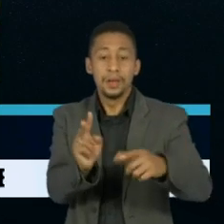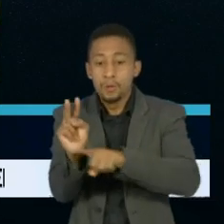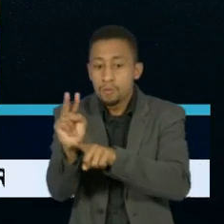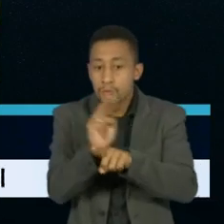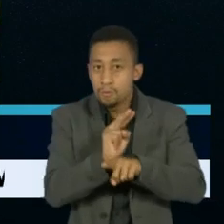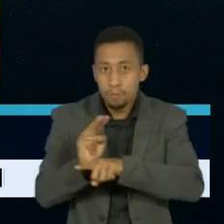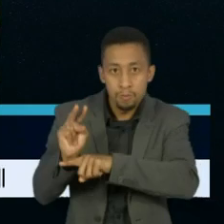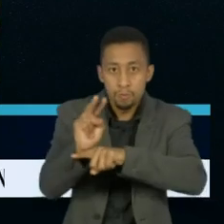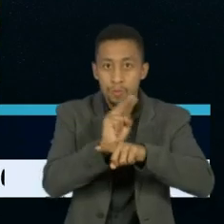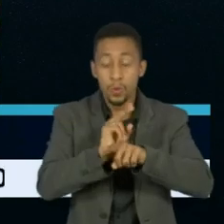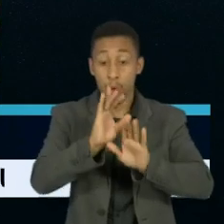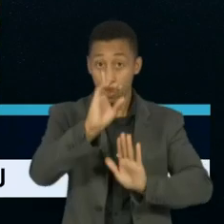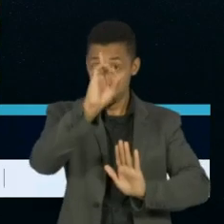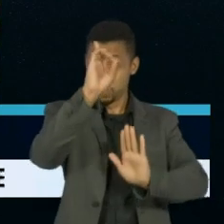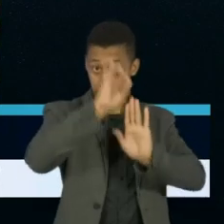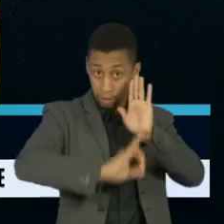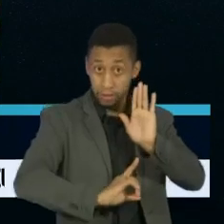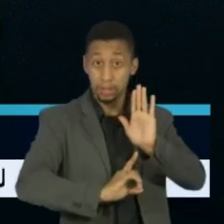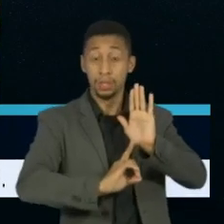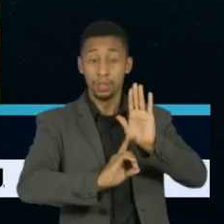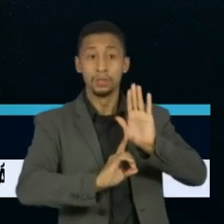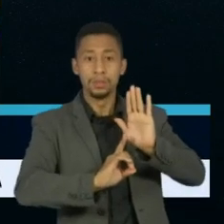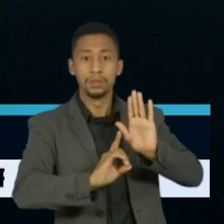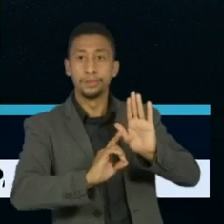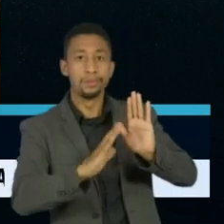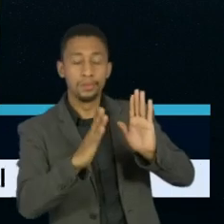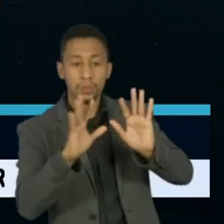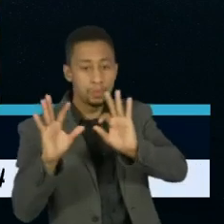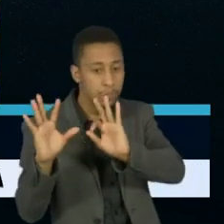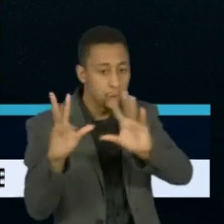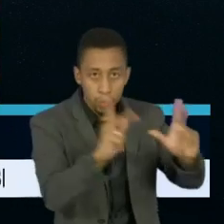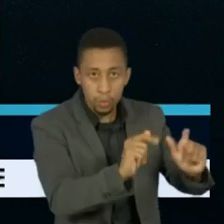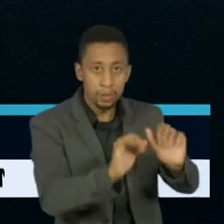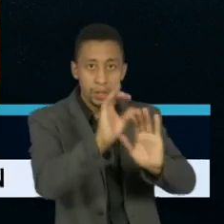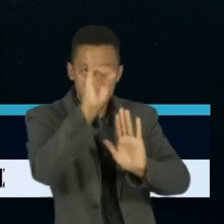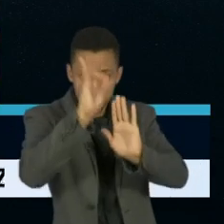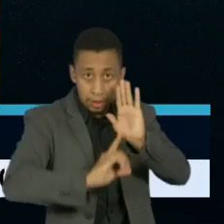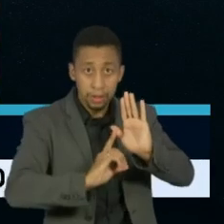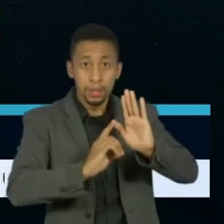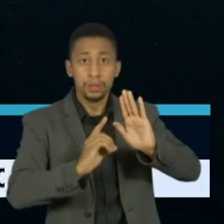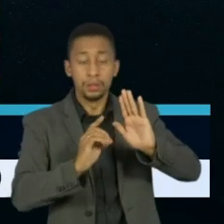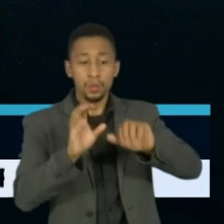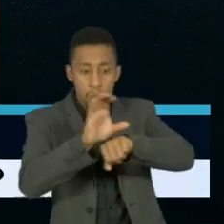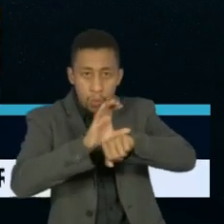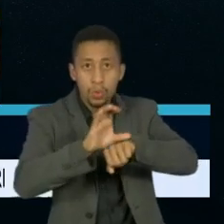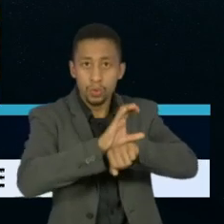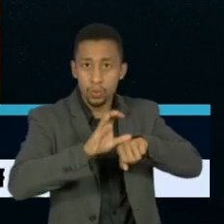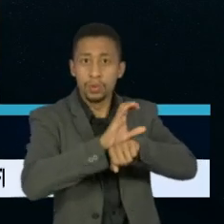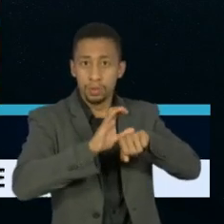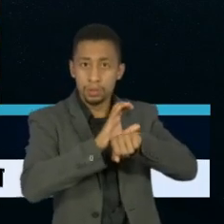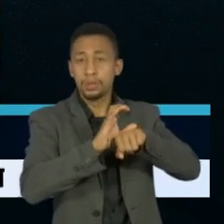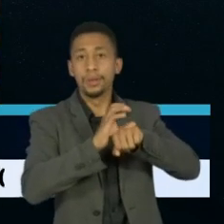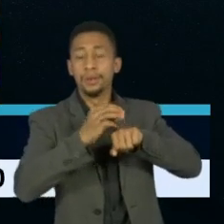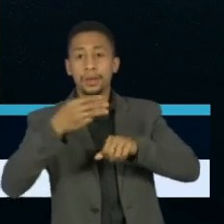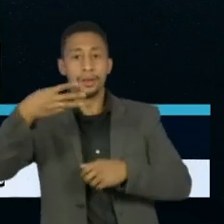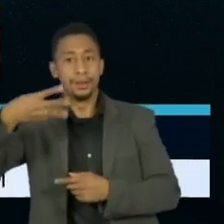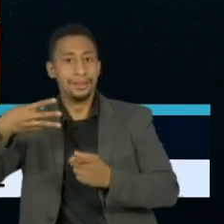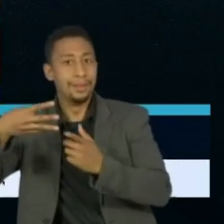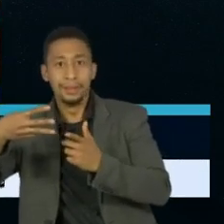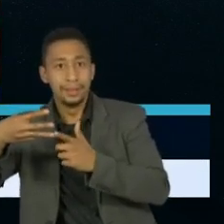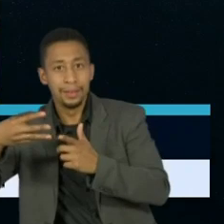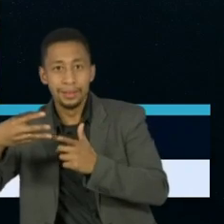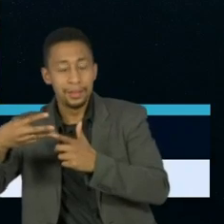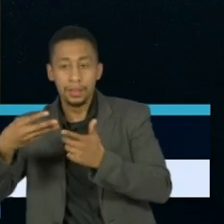poderes constitucionais, evidentemente, de que esta proteção se dá em relação a terceiros e não no